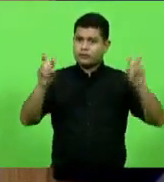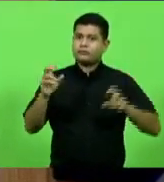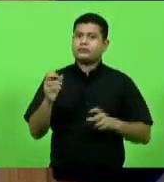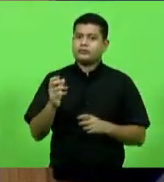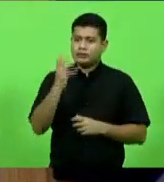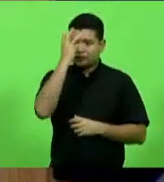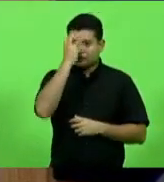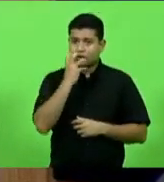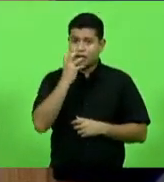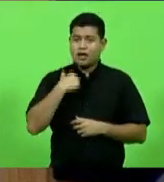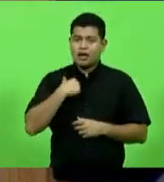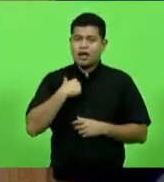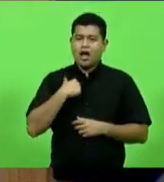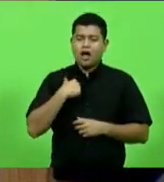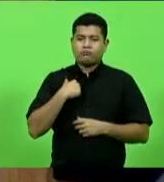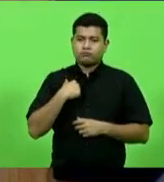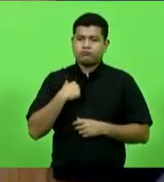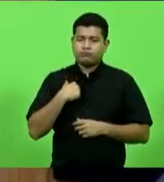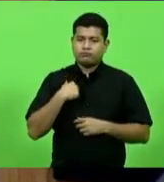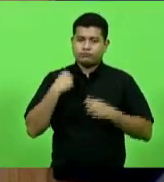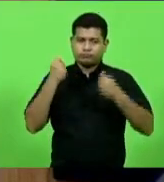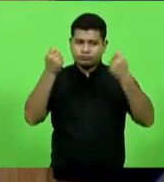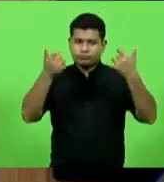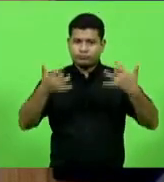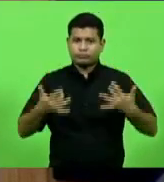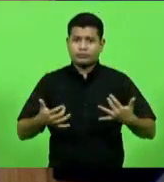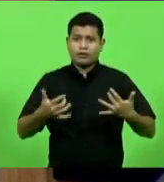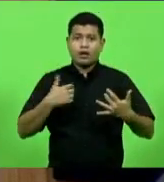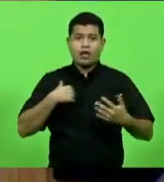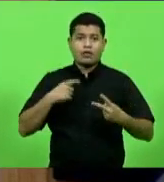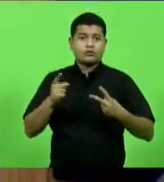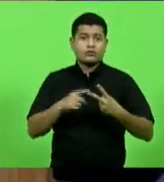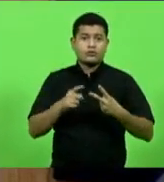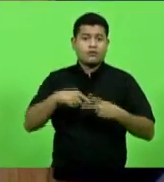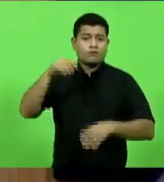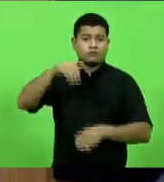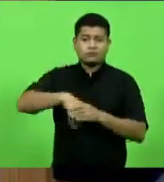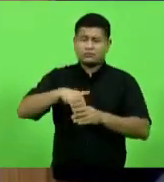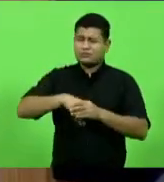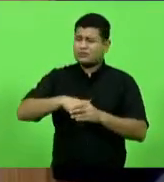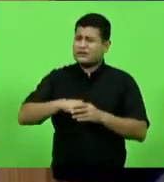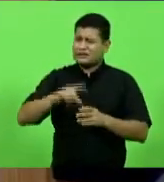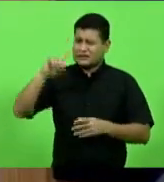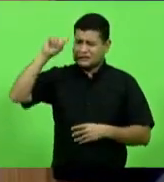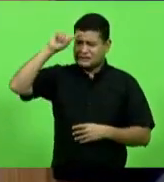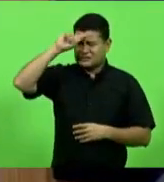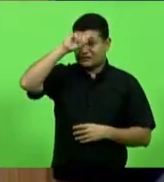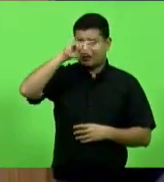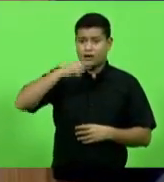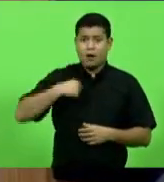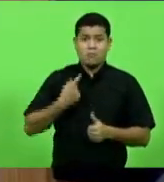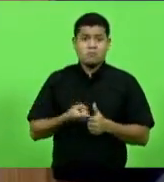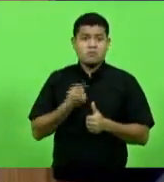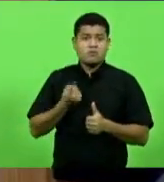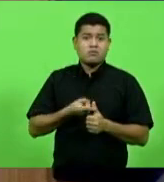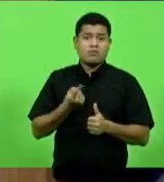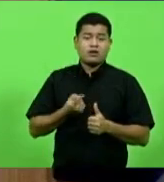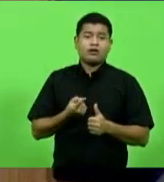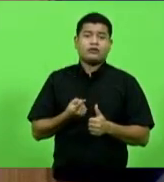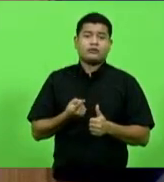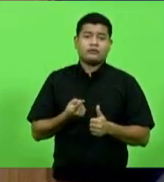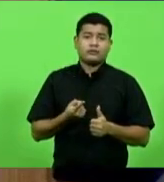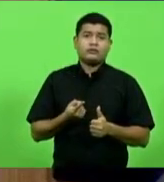confesso a todos vocês, é o segundo voto mais difícil da minha vida. O primeiro foi